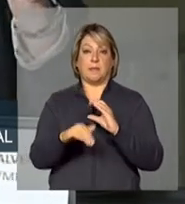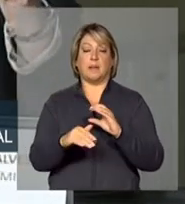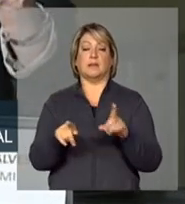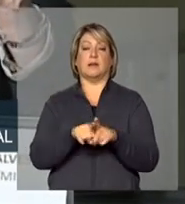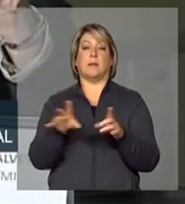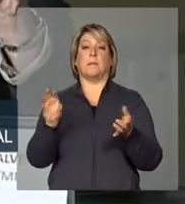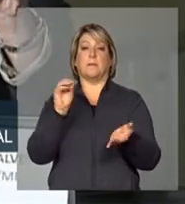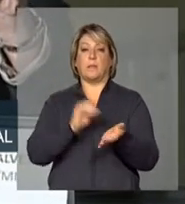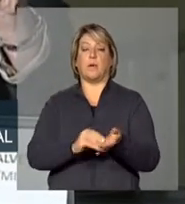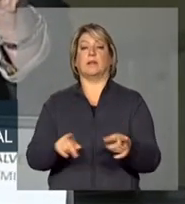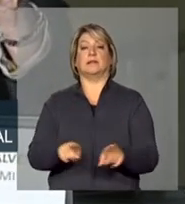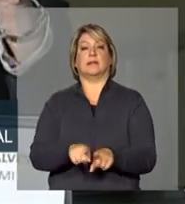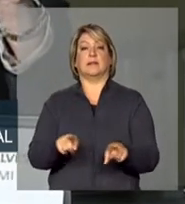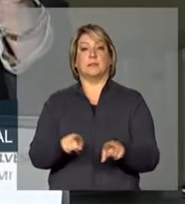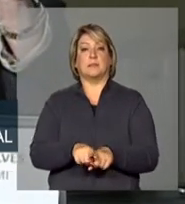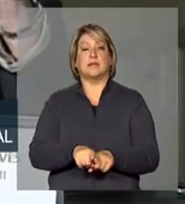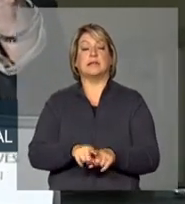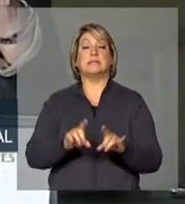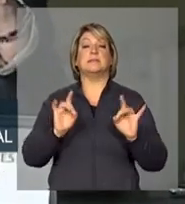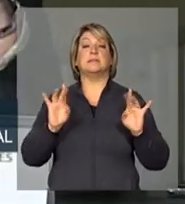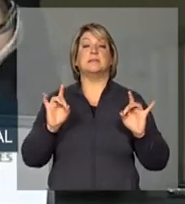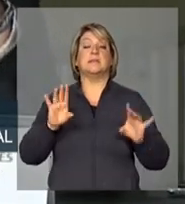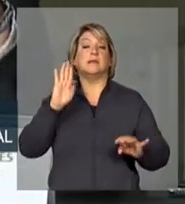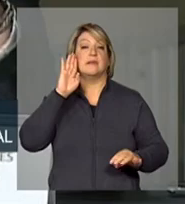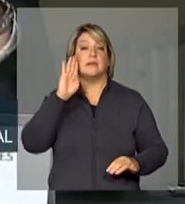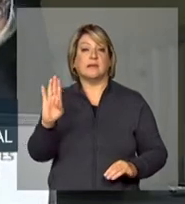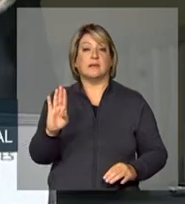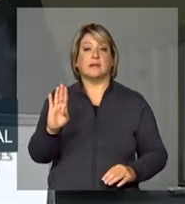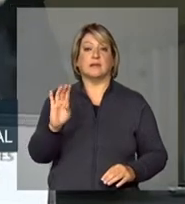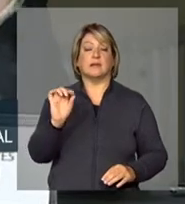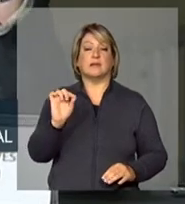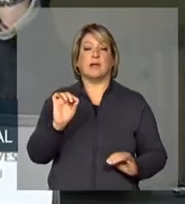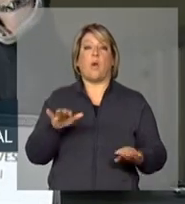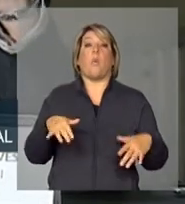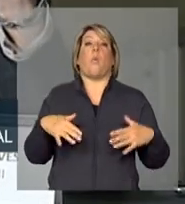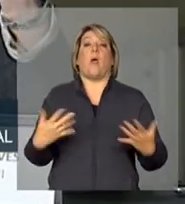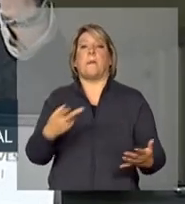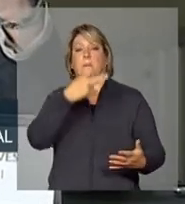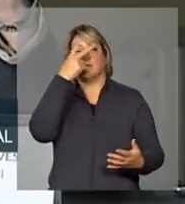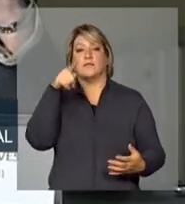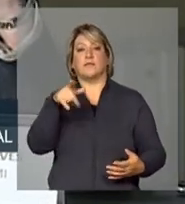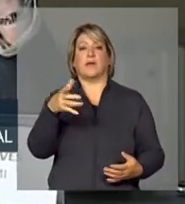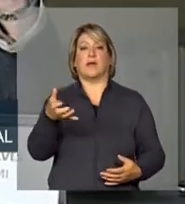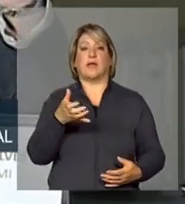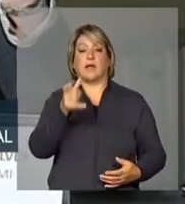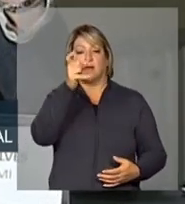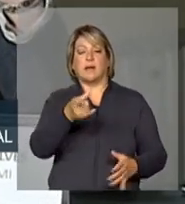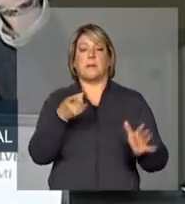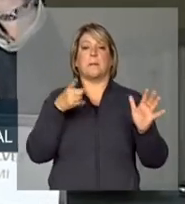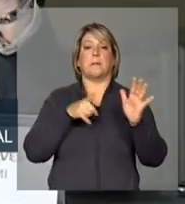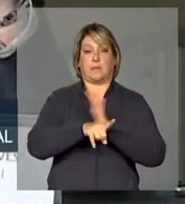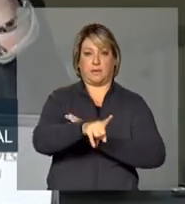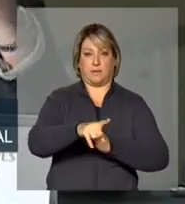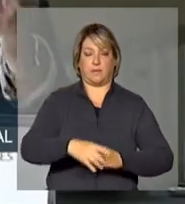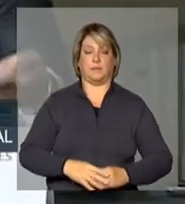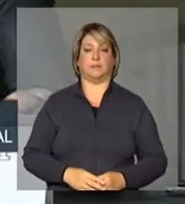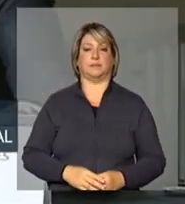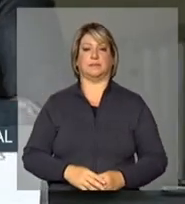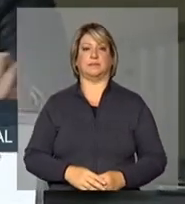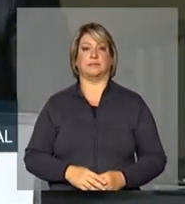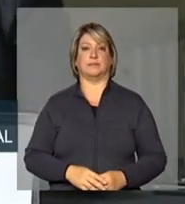coloquem também a especificação a que palestrante se refere a questão ou a pergunta.